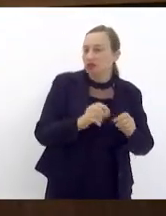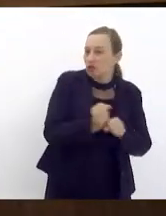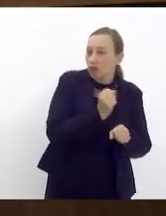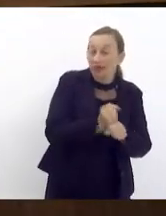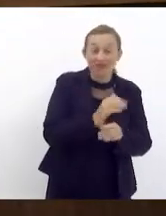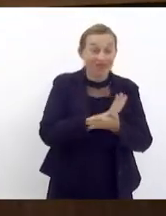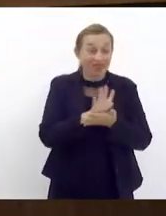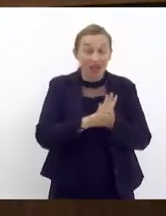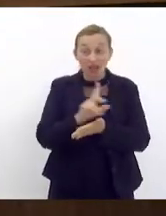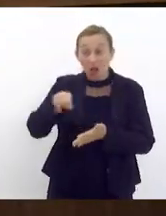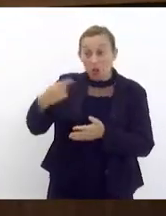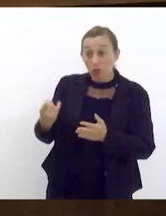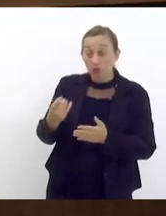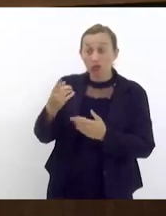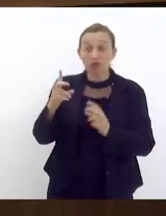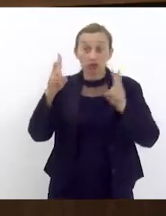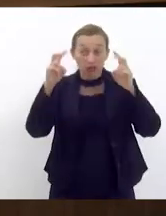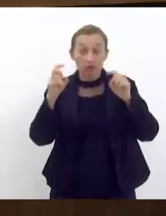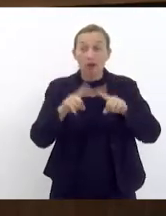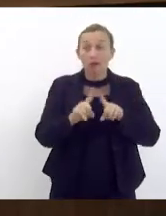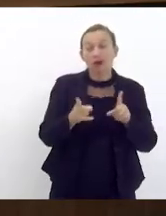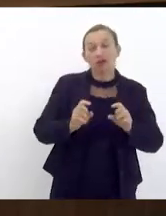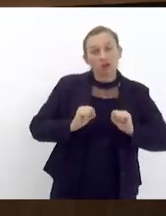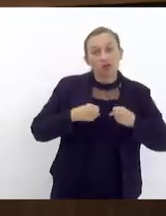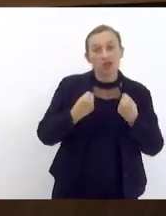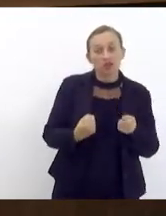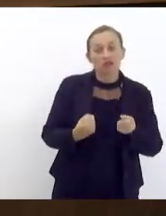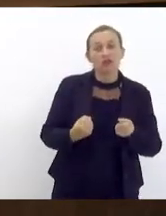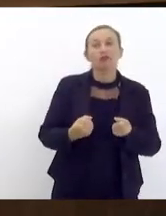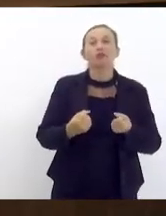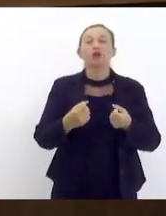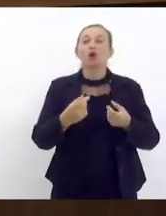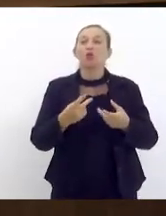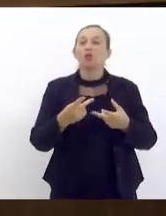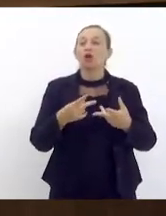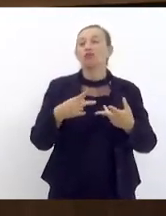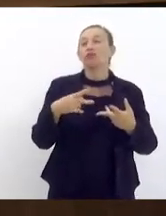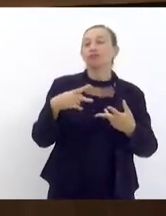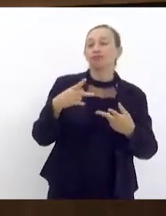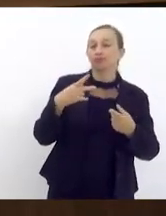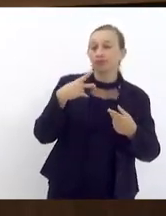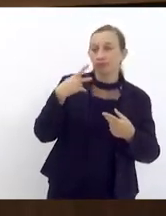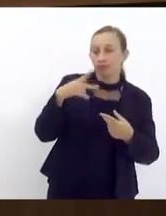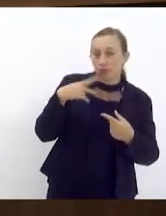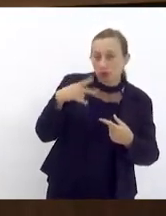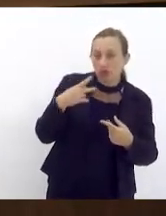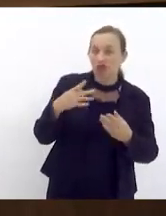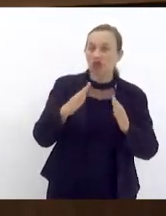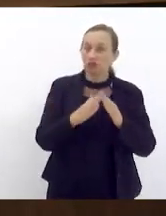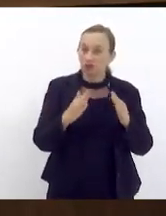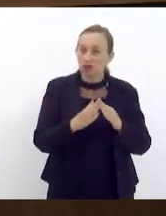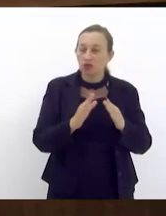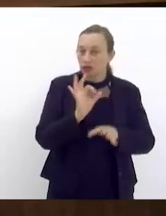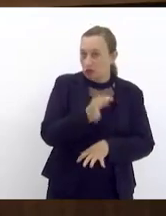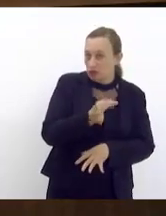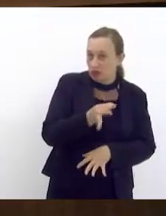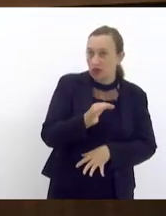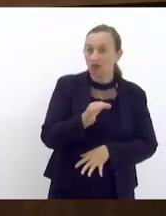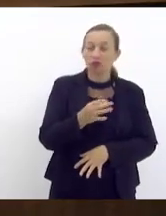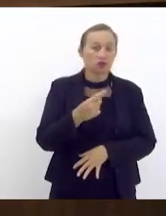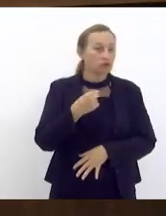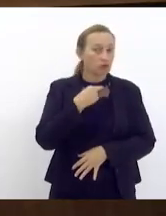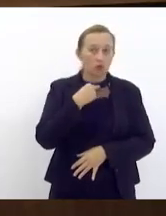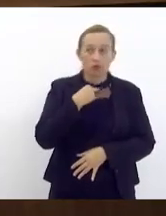tema embora fale de habitação mas eu tenho que sair em defesa de uma política habitacional que deu certo está dando certo e eu não posso me calar diante disso com toda a vênia